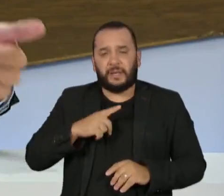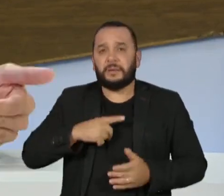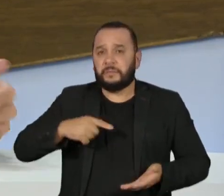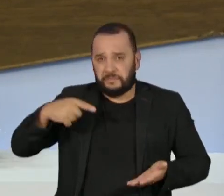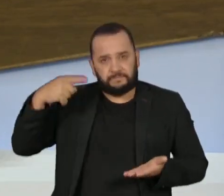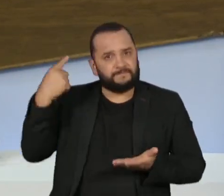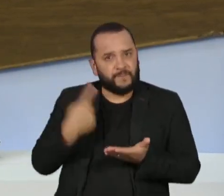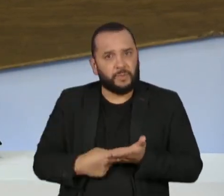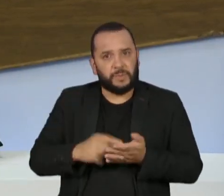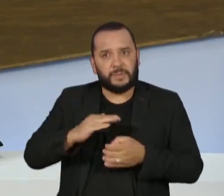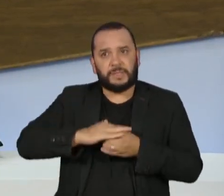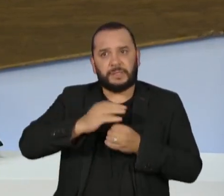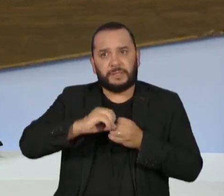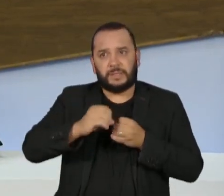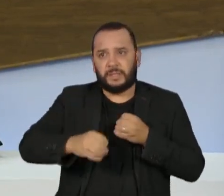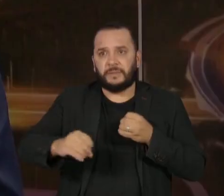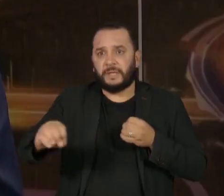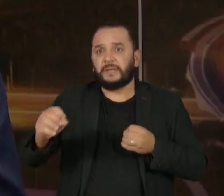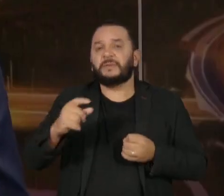para revê-lo?